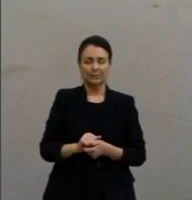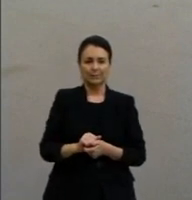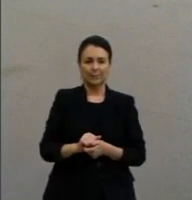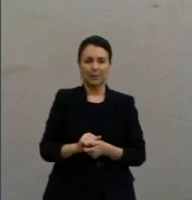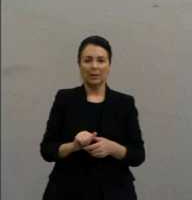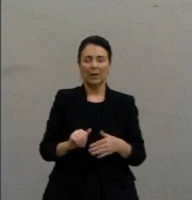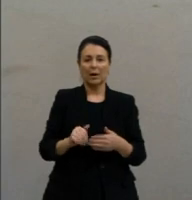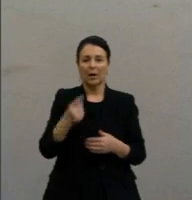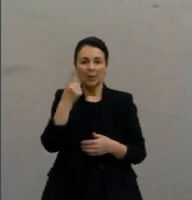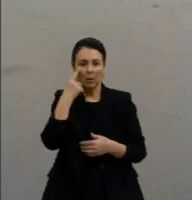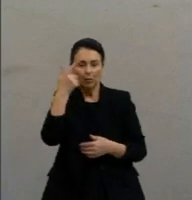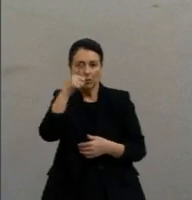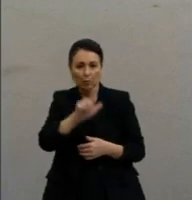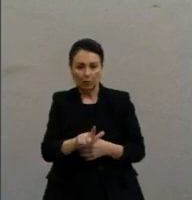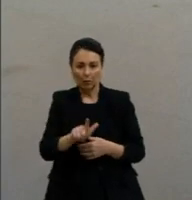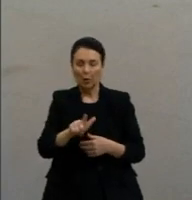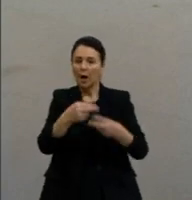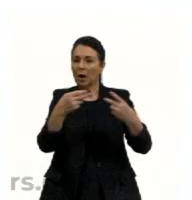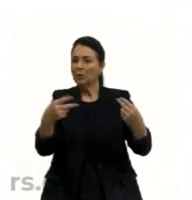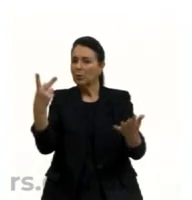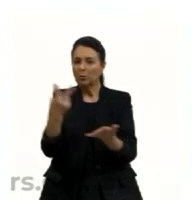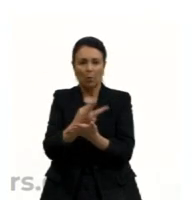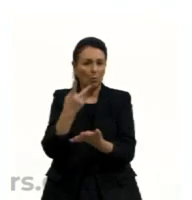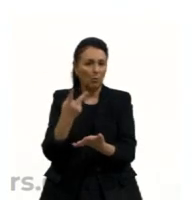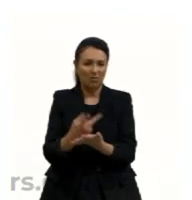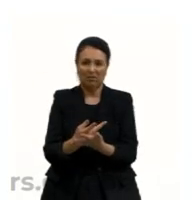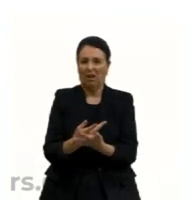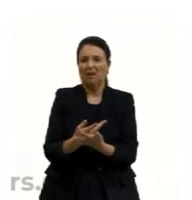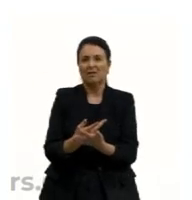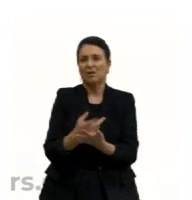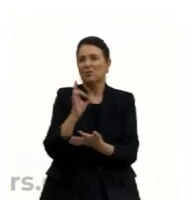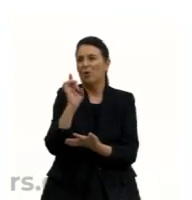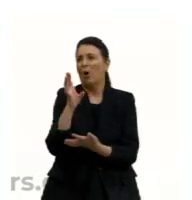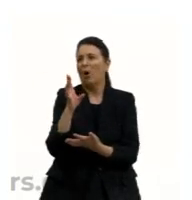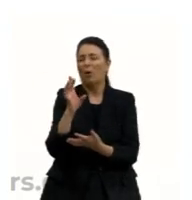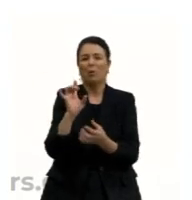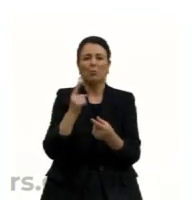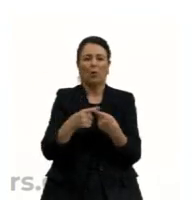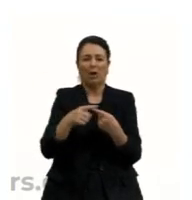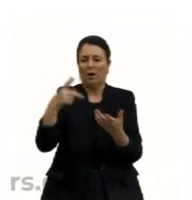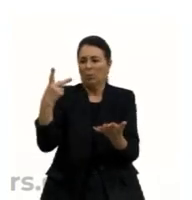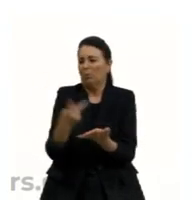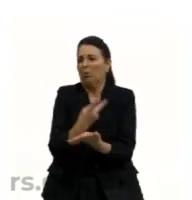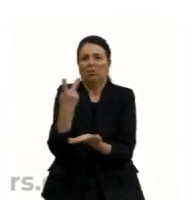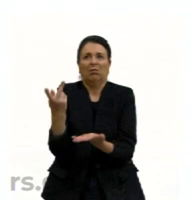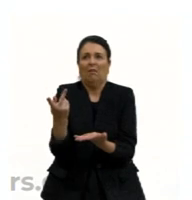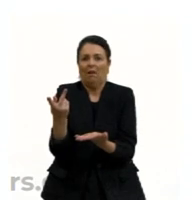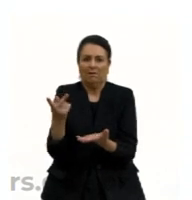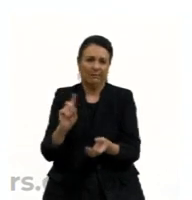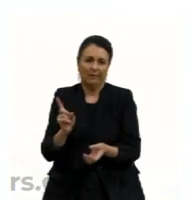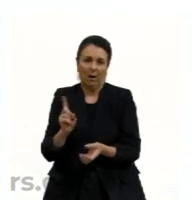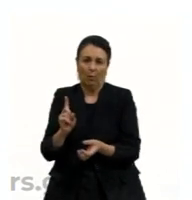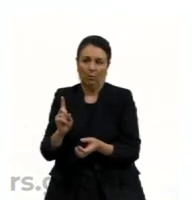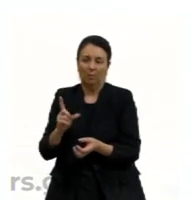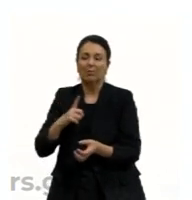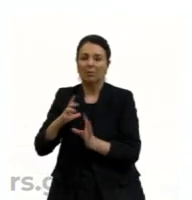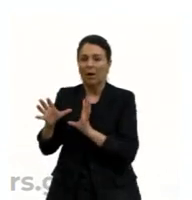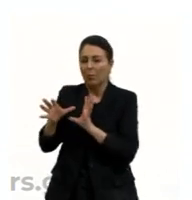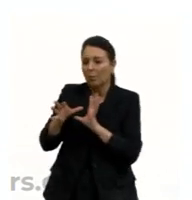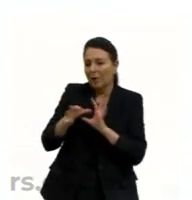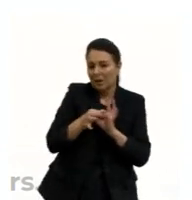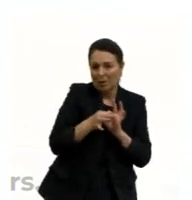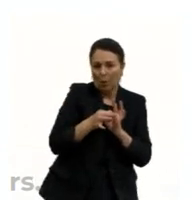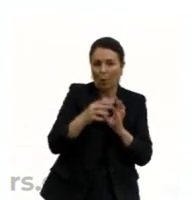Então, olha só, as coisas não acontecem por si só, elas são interligadas, então, o olhar sociológico, ele